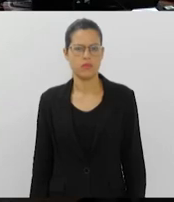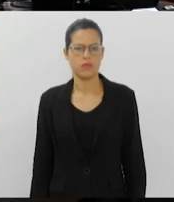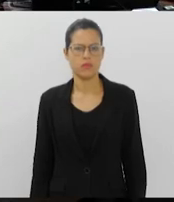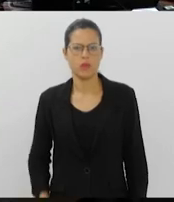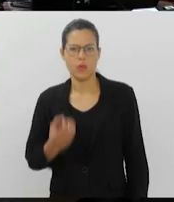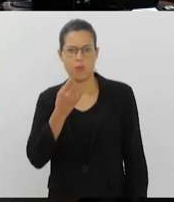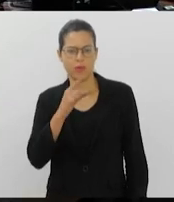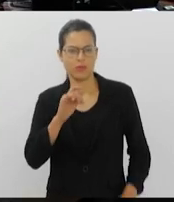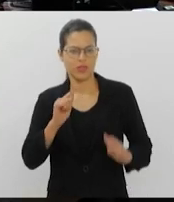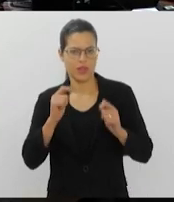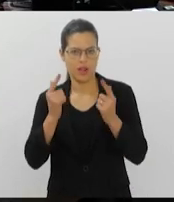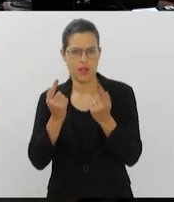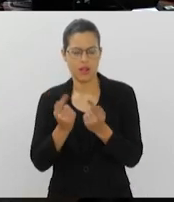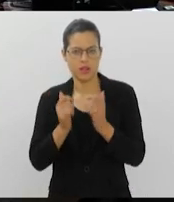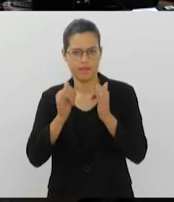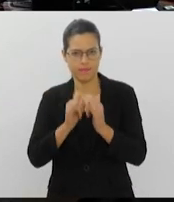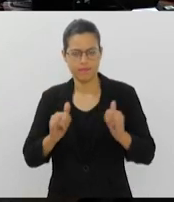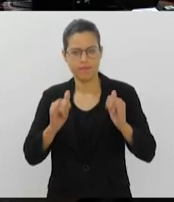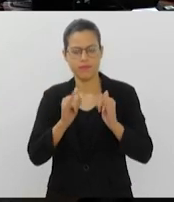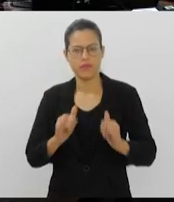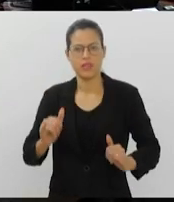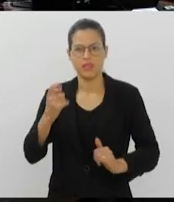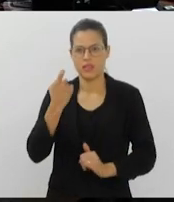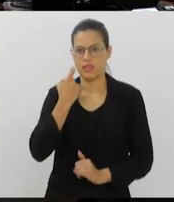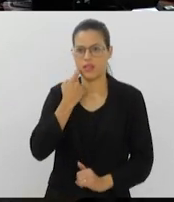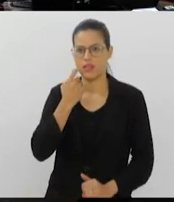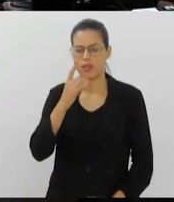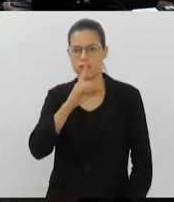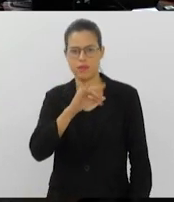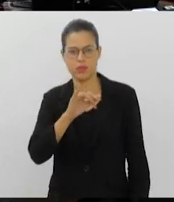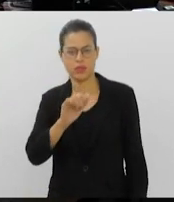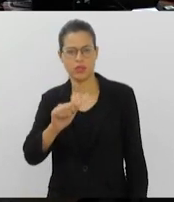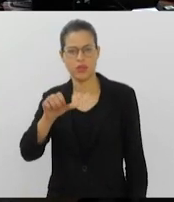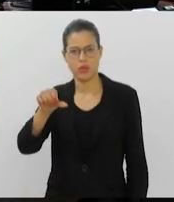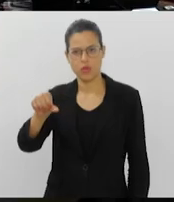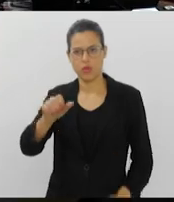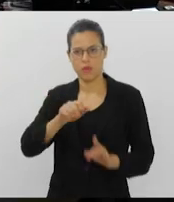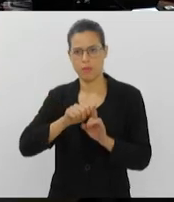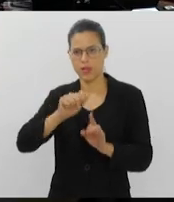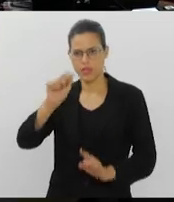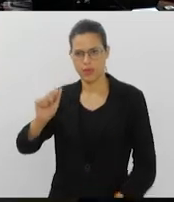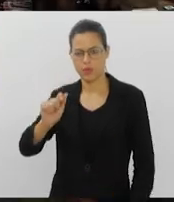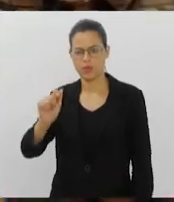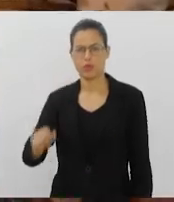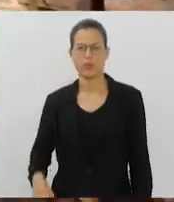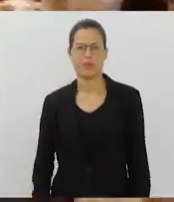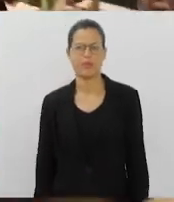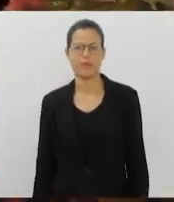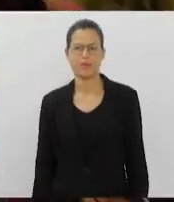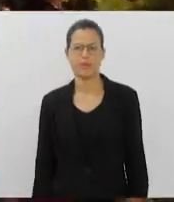O Bom Dia Alerj traz os seguintes destaques nesta sexta-feira, 9 de agosto.